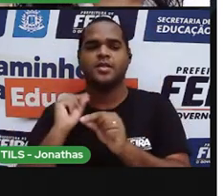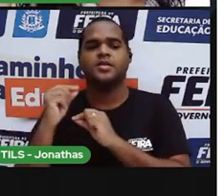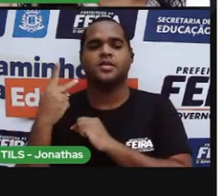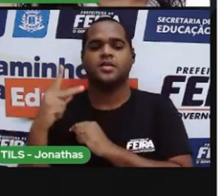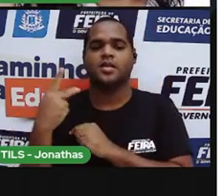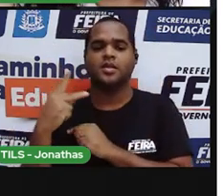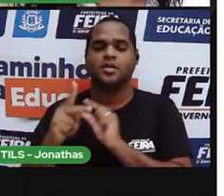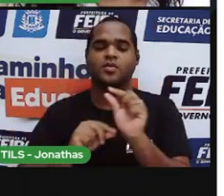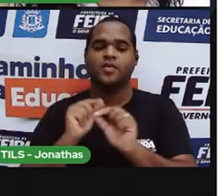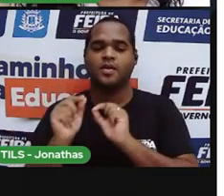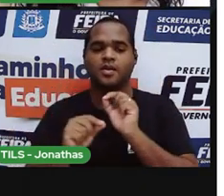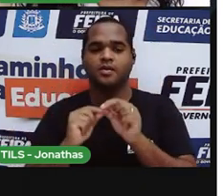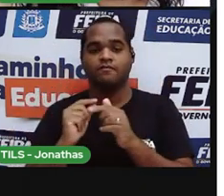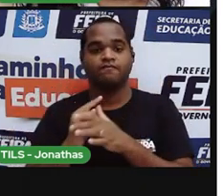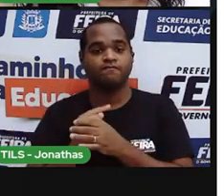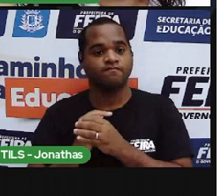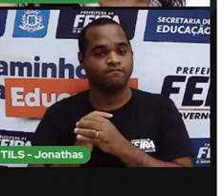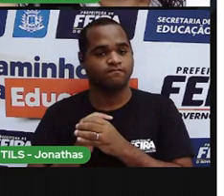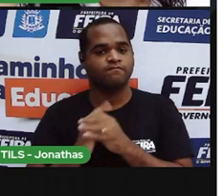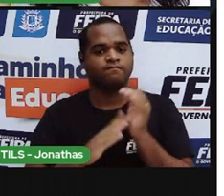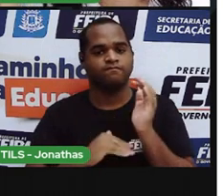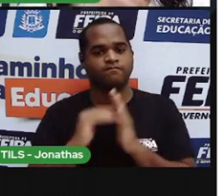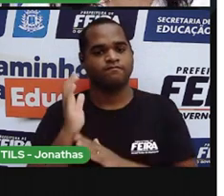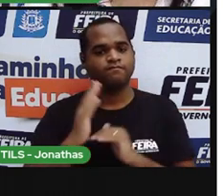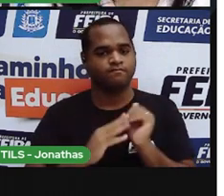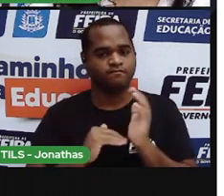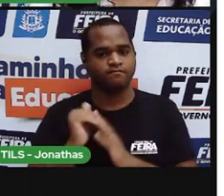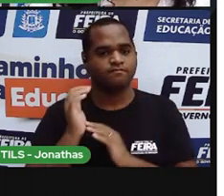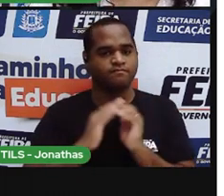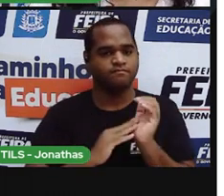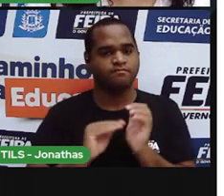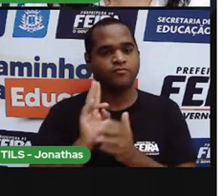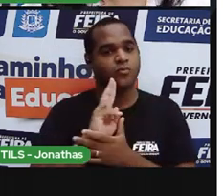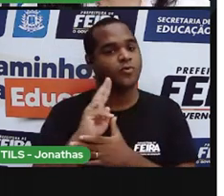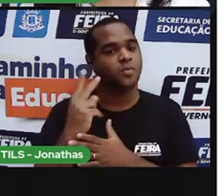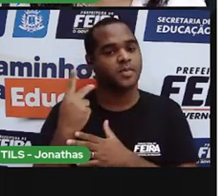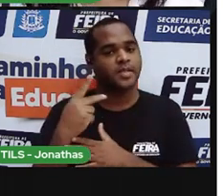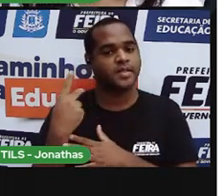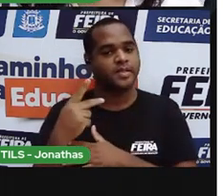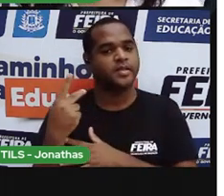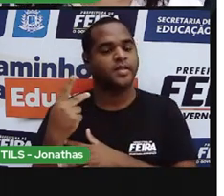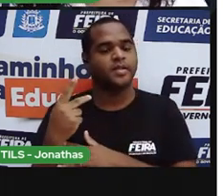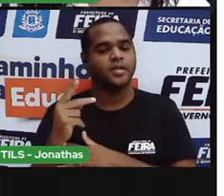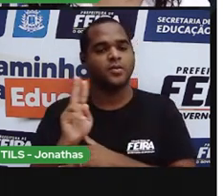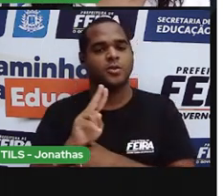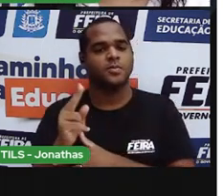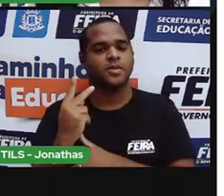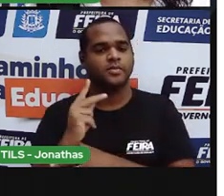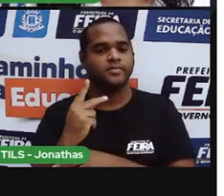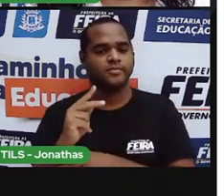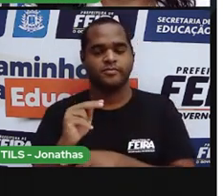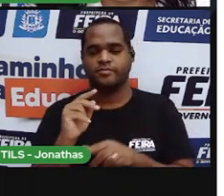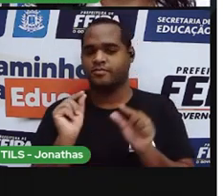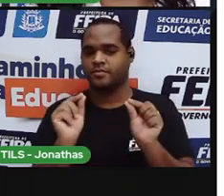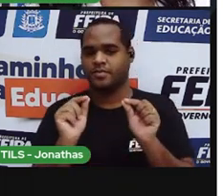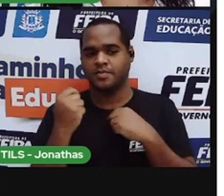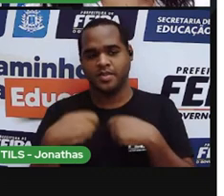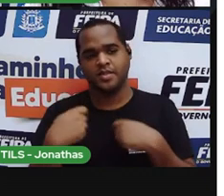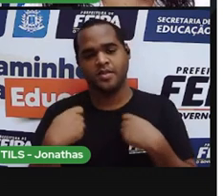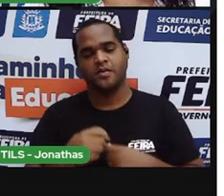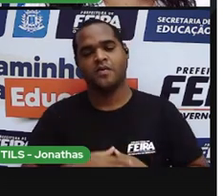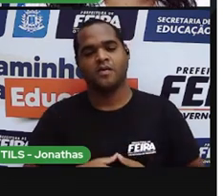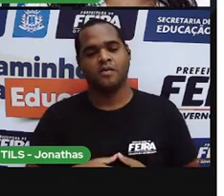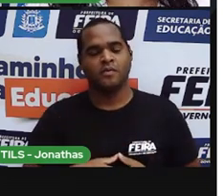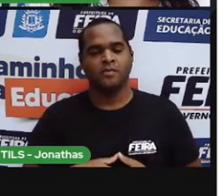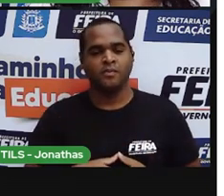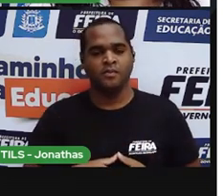e lembra o nome do profissional. E aí, você escreve o nome bonitinho. E lembrando do que